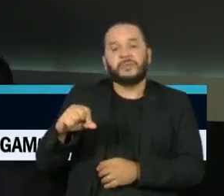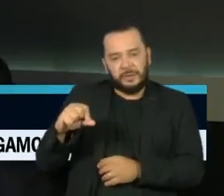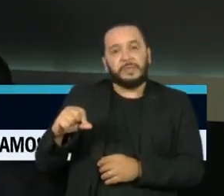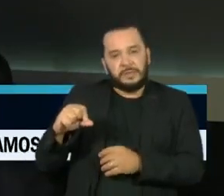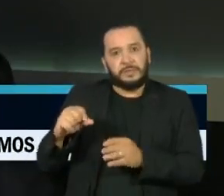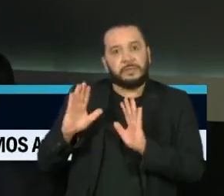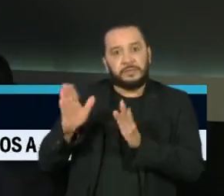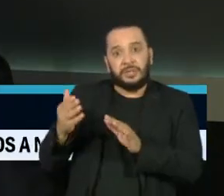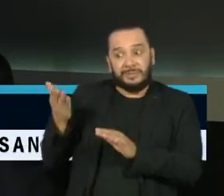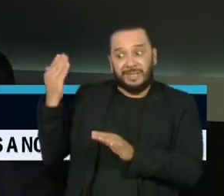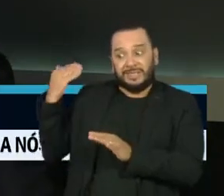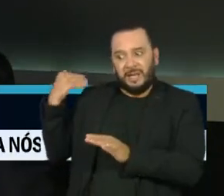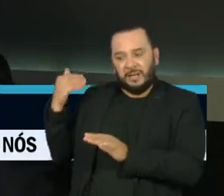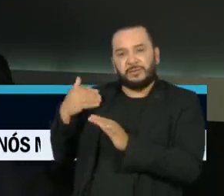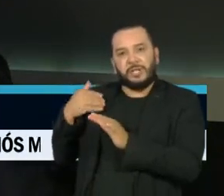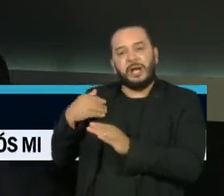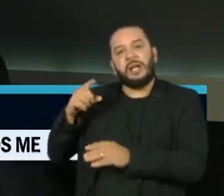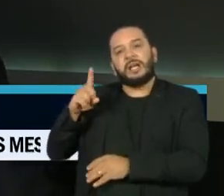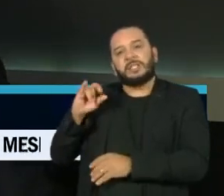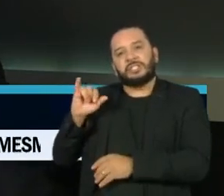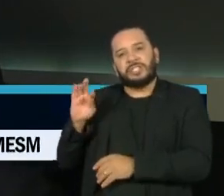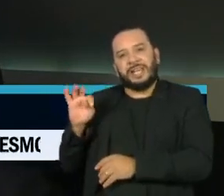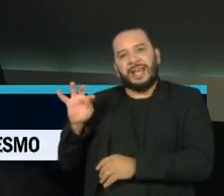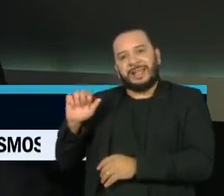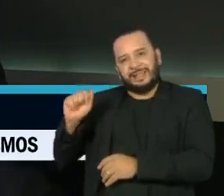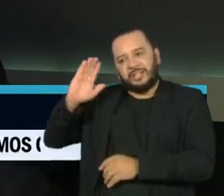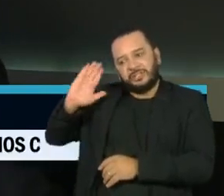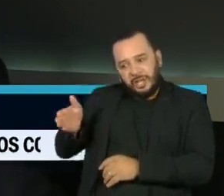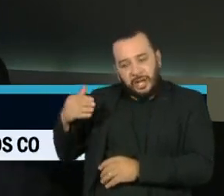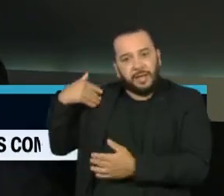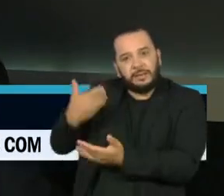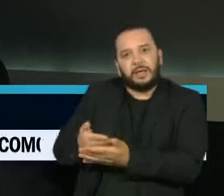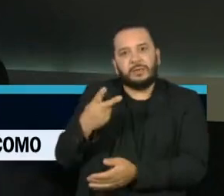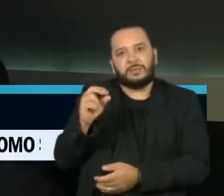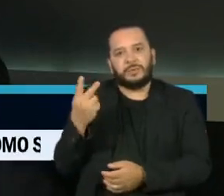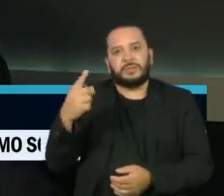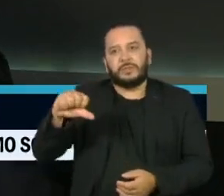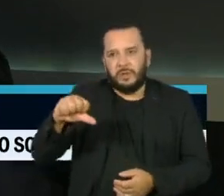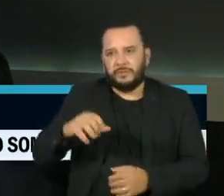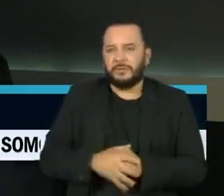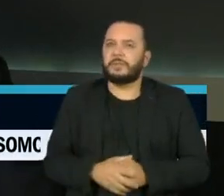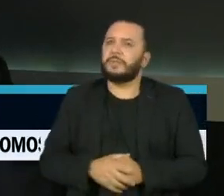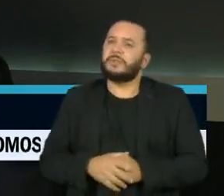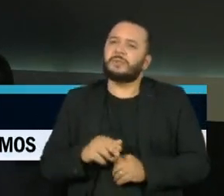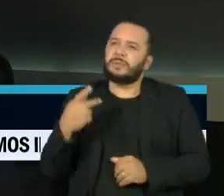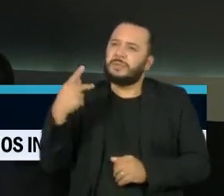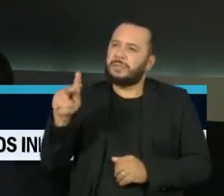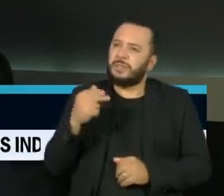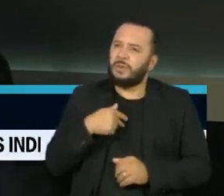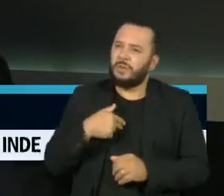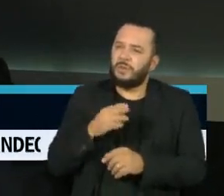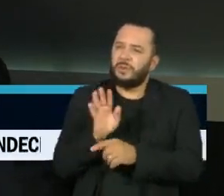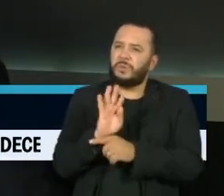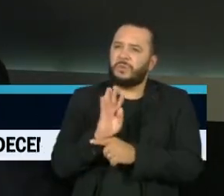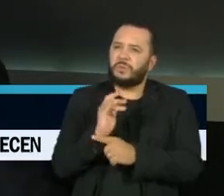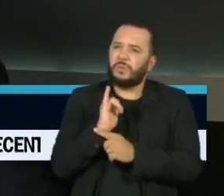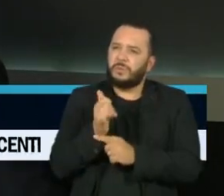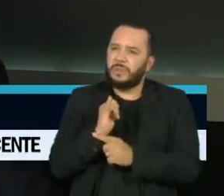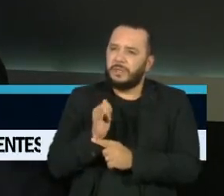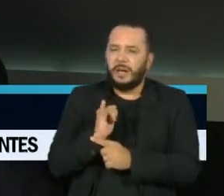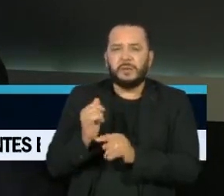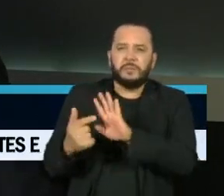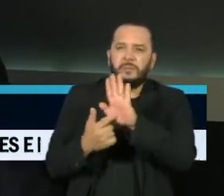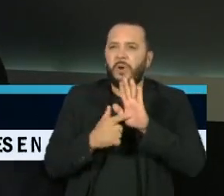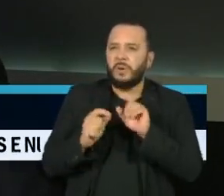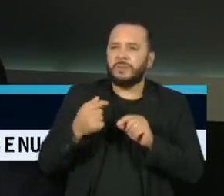Bom, de todos os aspectos de um mandato presidencial, o seu documentário destaca o juramento. Eu queria perguntar para